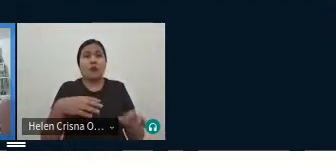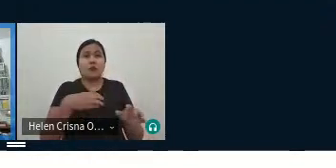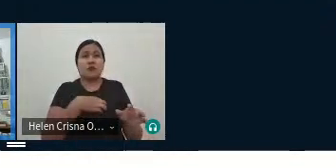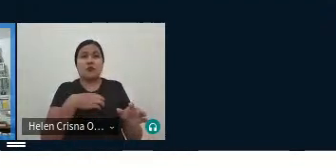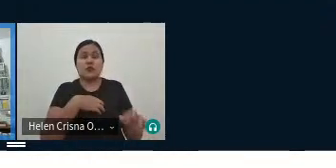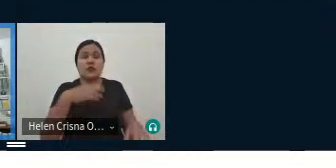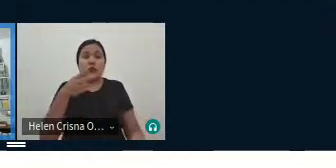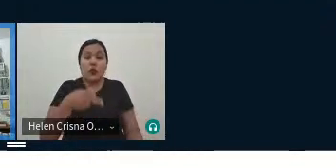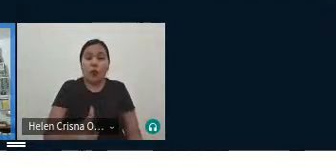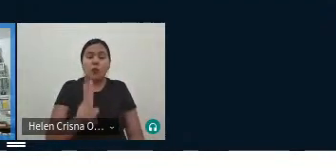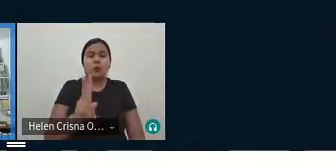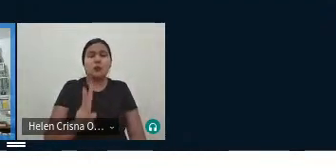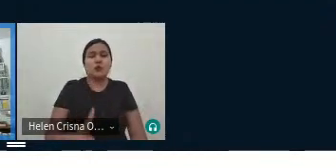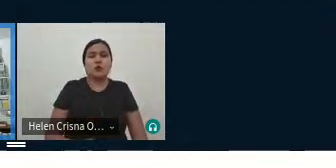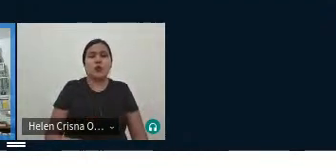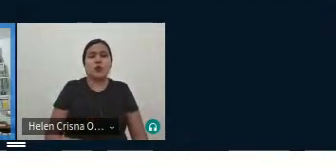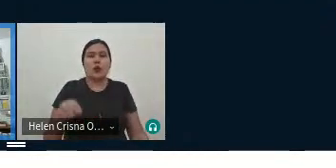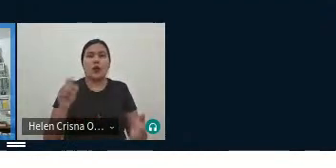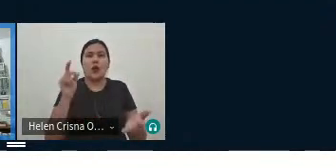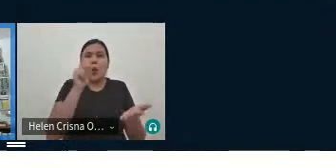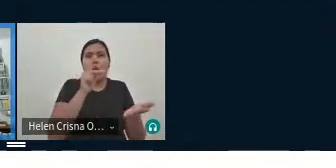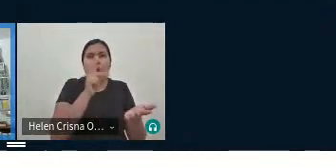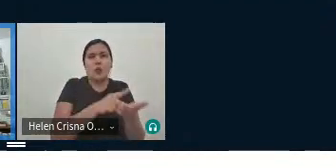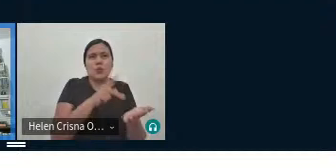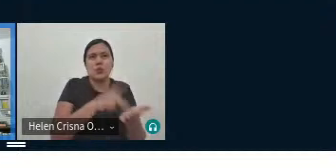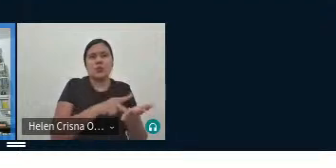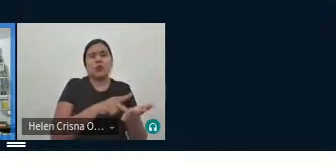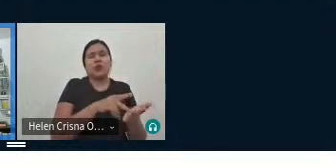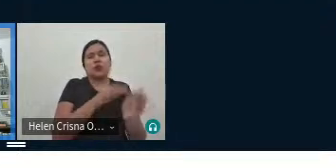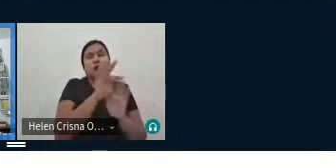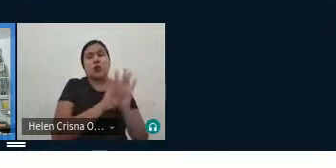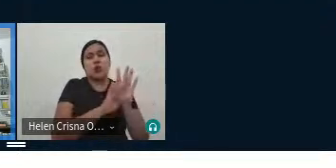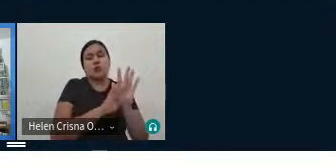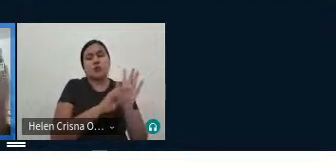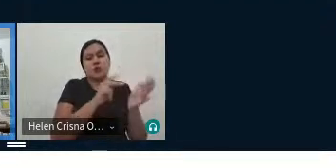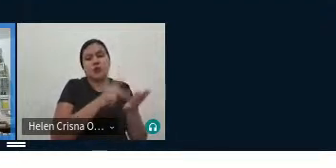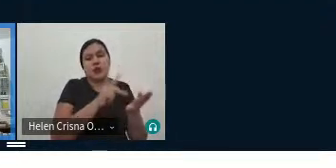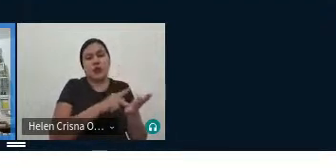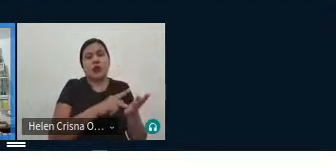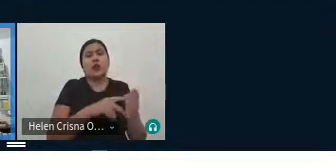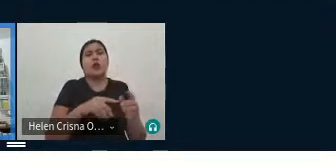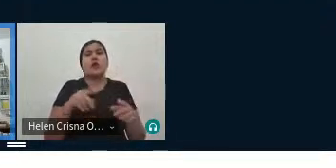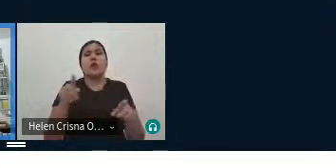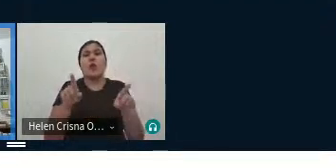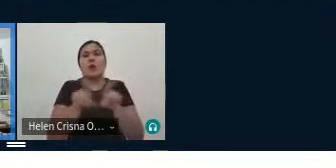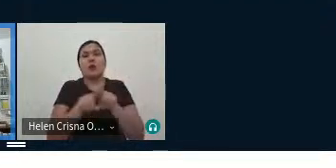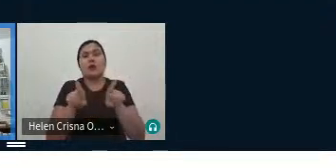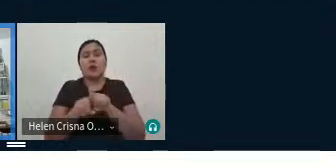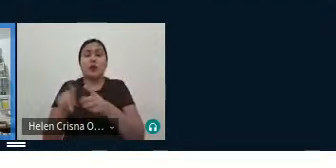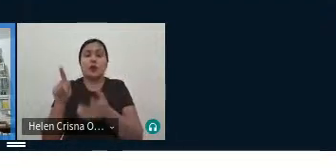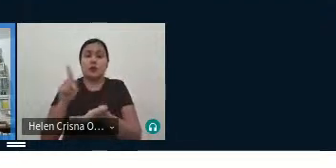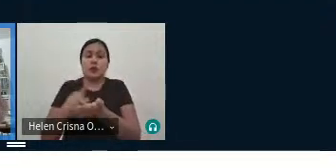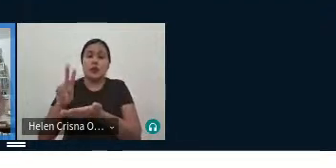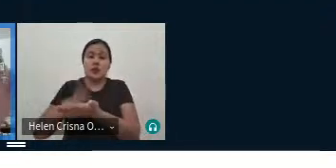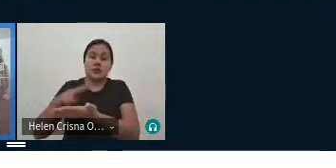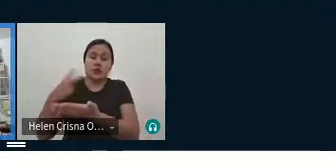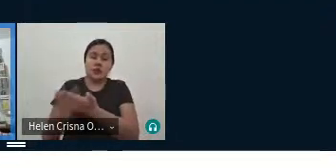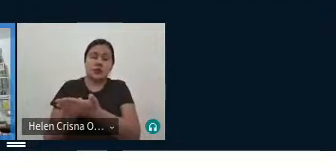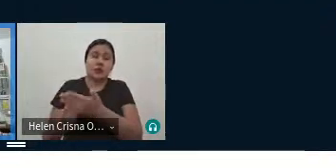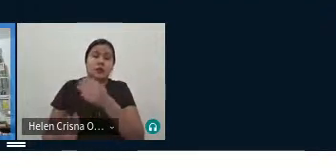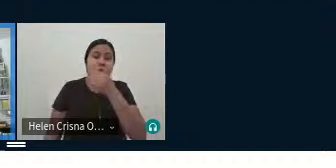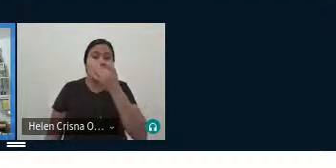permaneceu tanto no original, perdão, permaneceu do original, assim como na tradução,